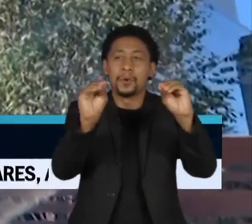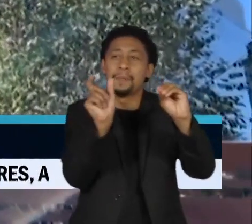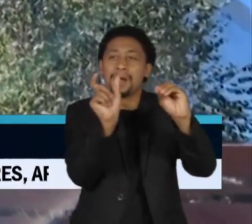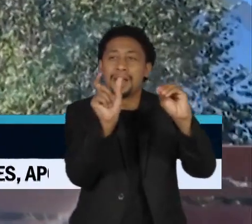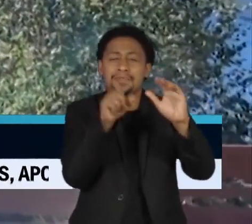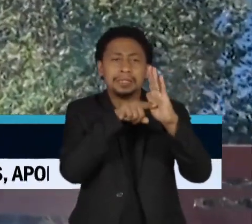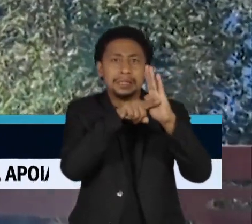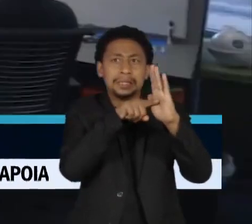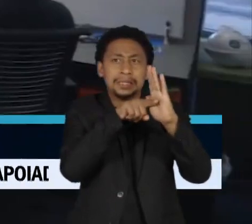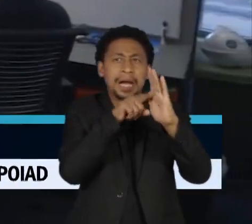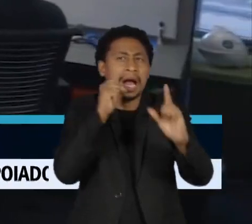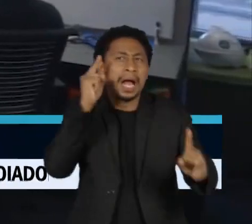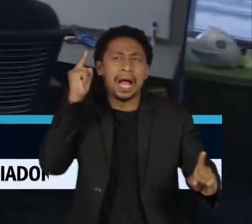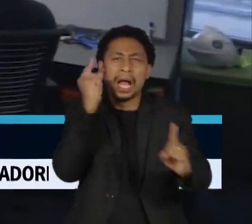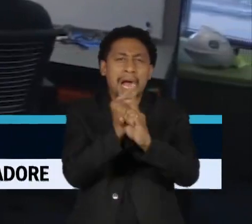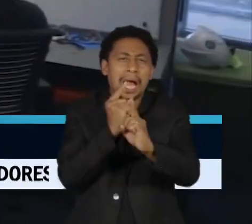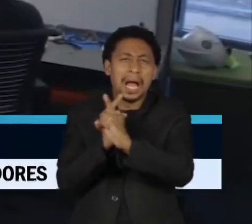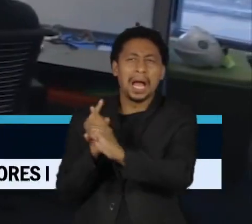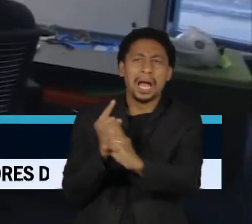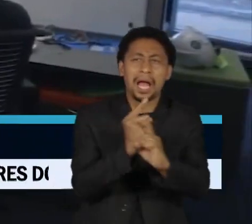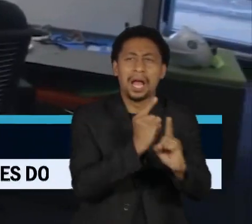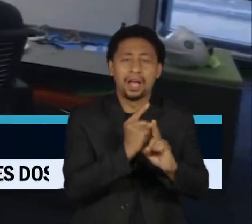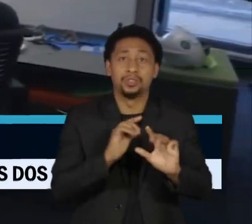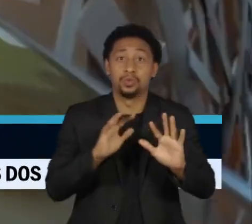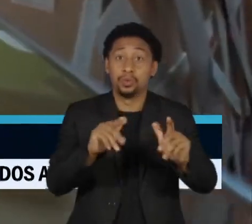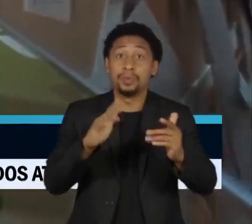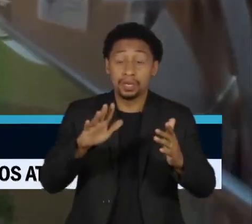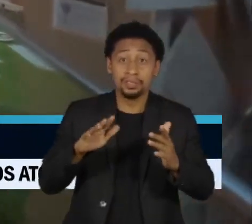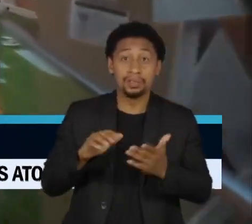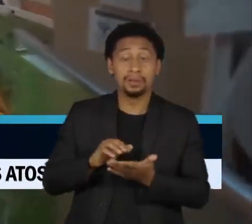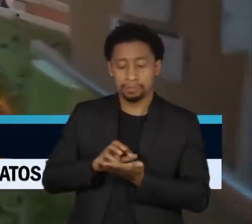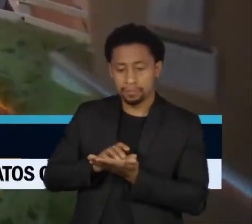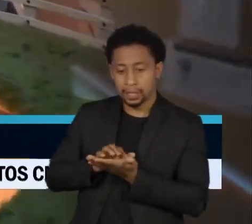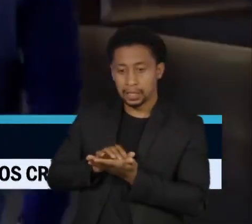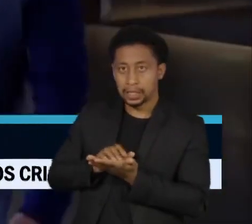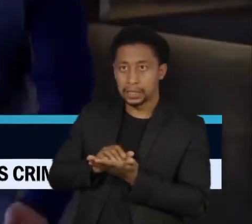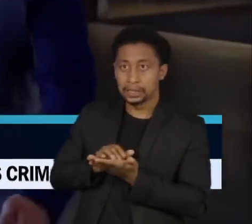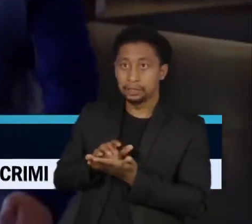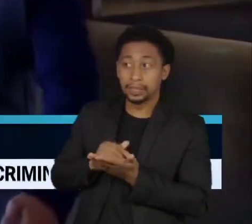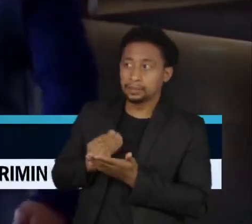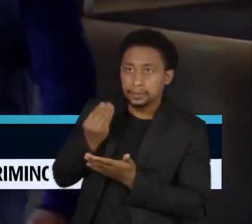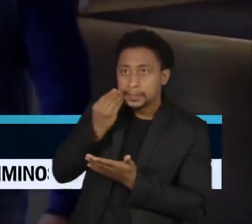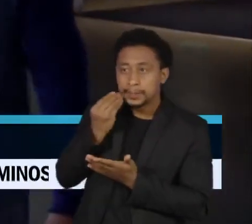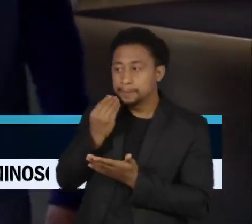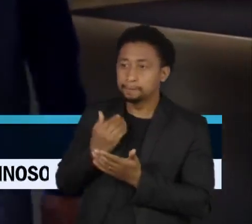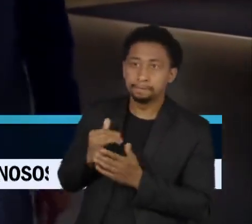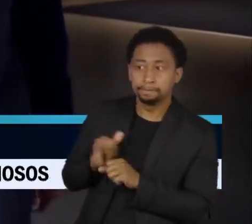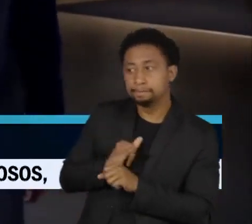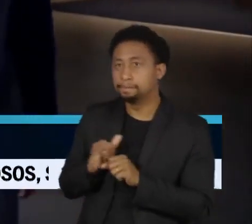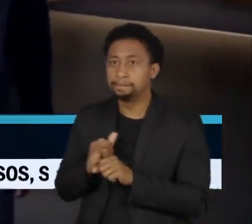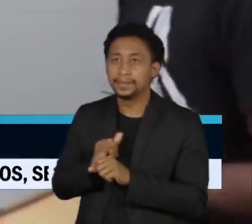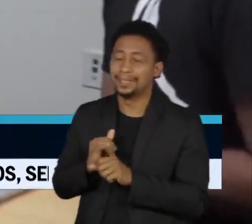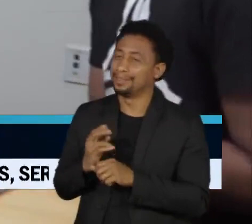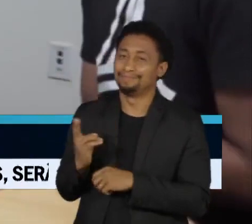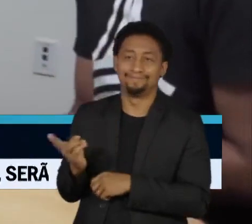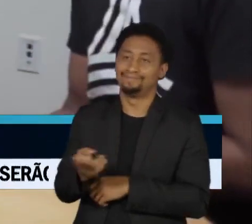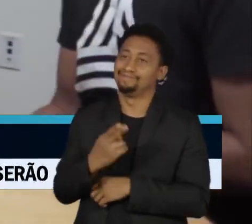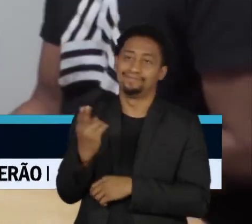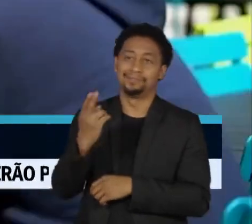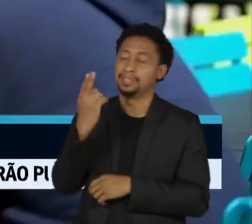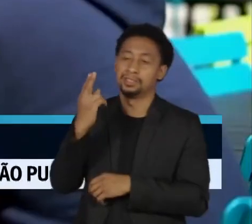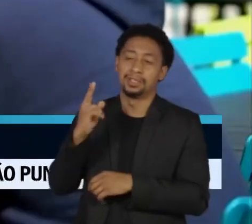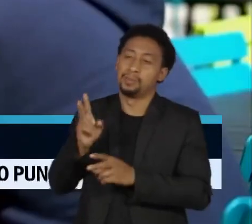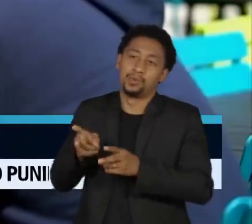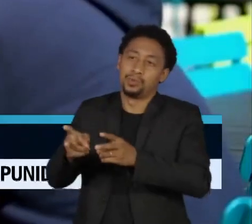a matemática do mundo foi capaz de evitar o anúncio feito hoje pela empresa de tecnologia, que vai demitir 12 mil